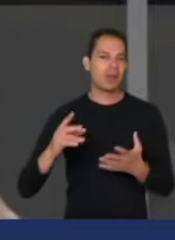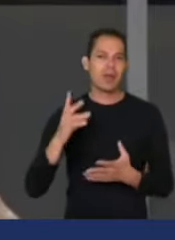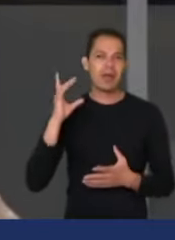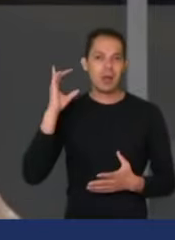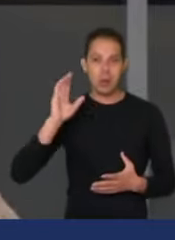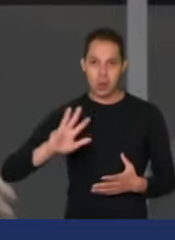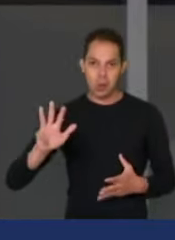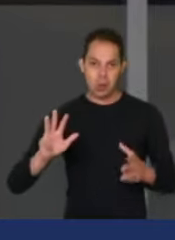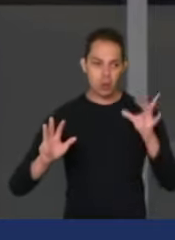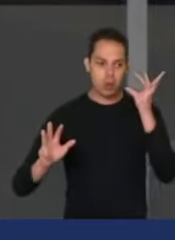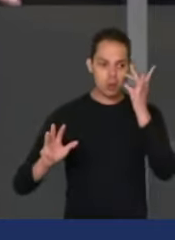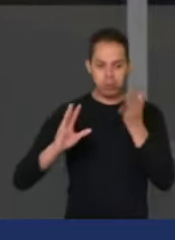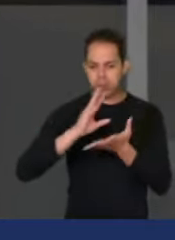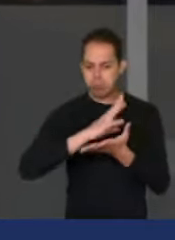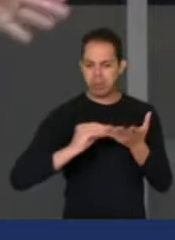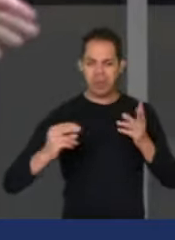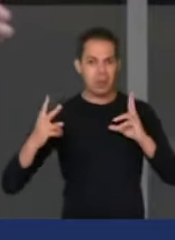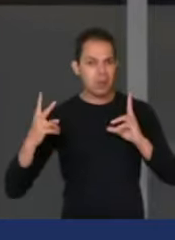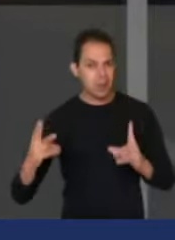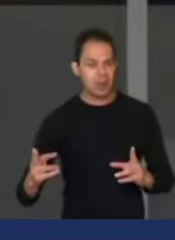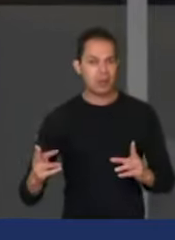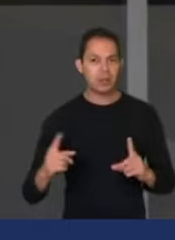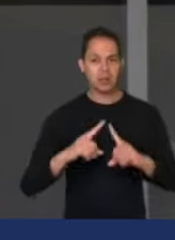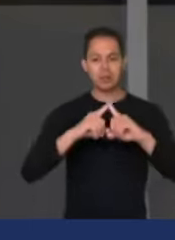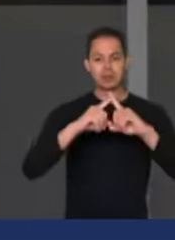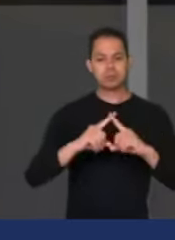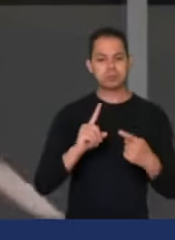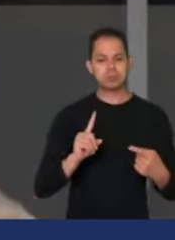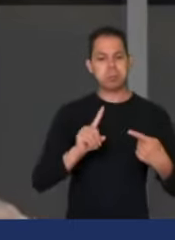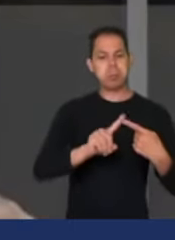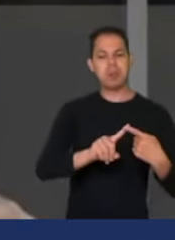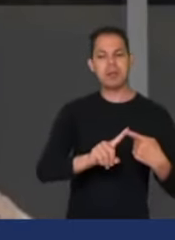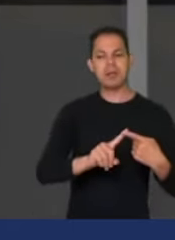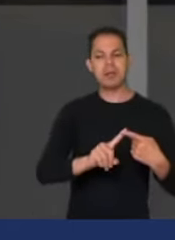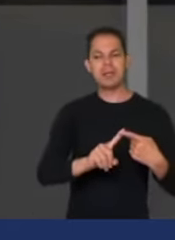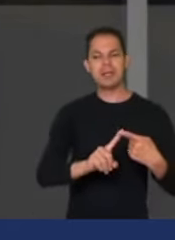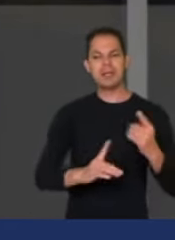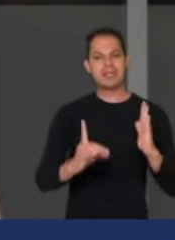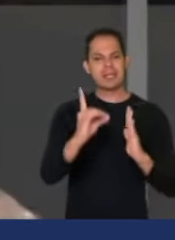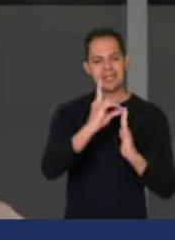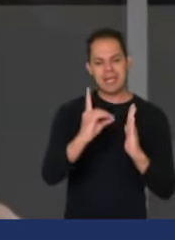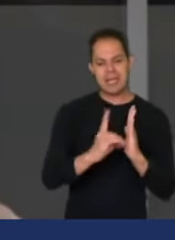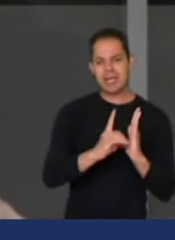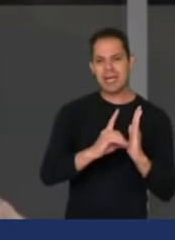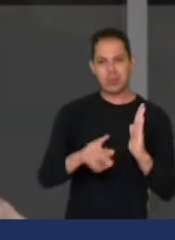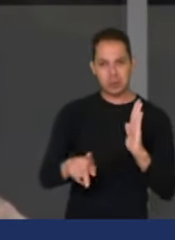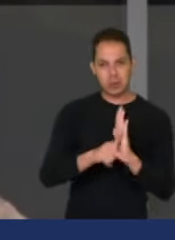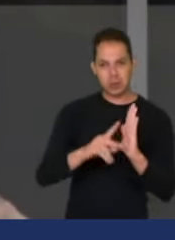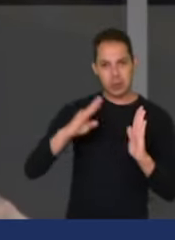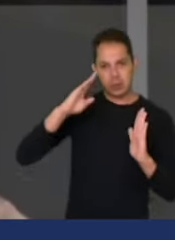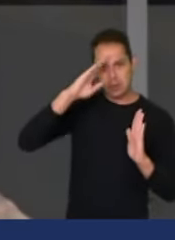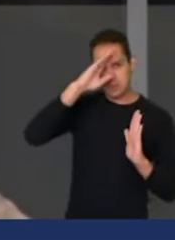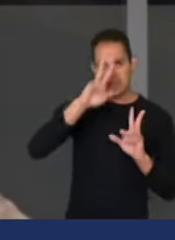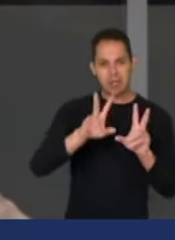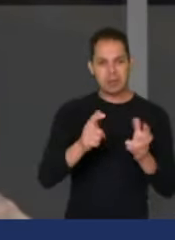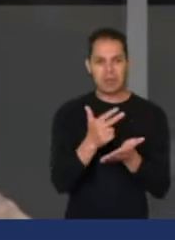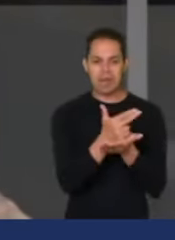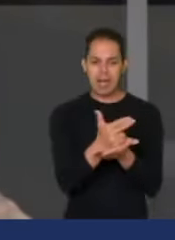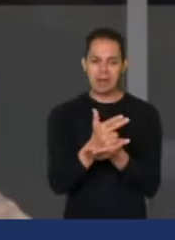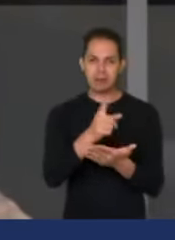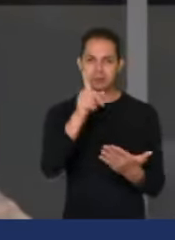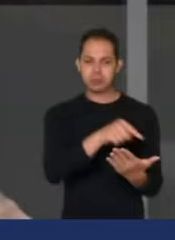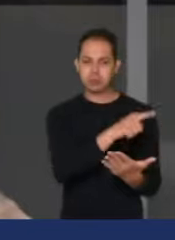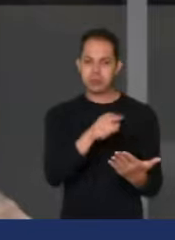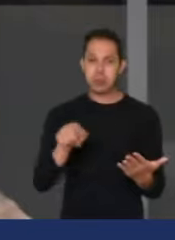sanha revanchista, querendo revogar os decretos do presidente Bolsonaro que refere-se a armas. Com isso,